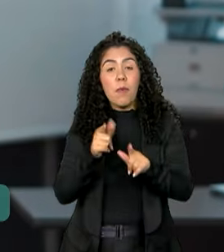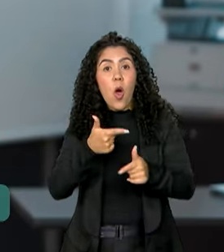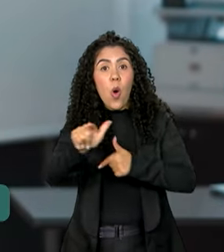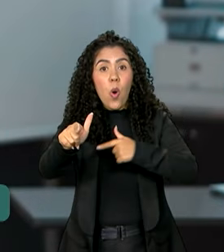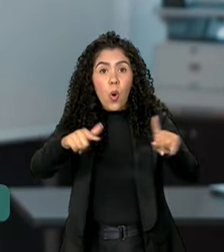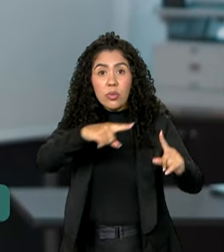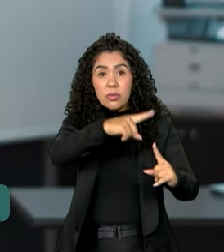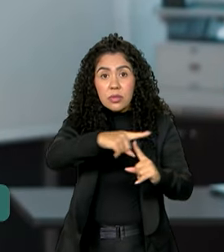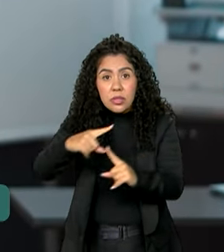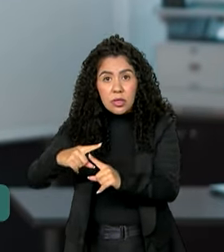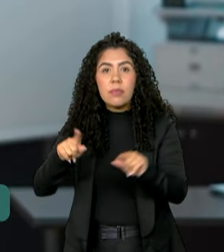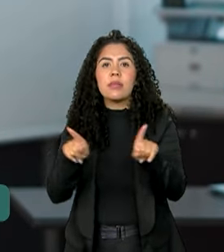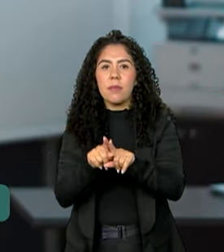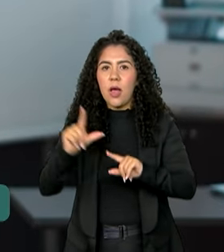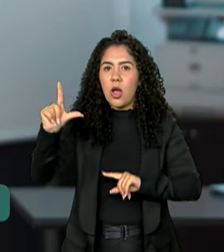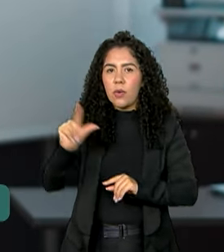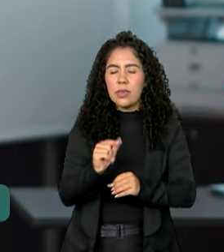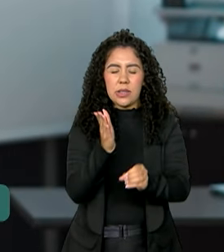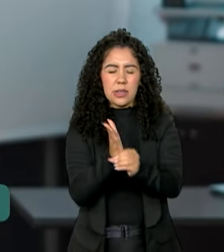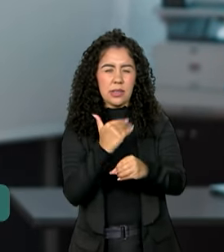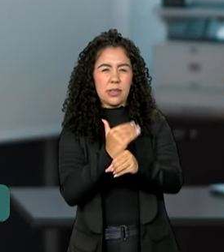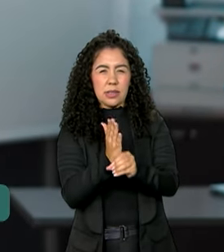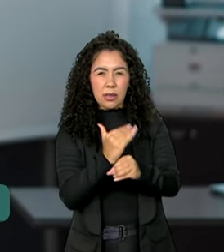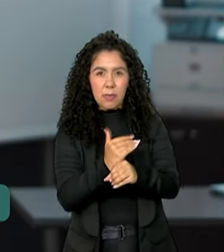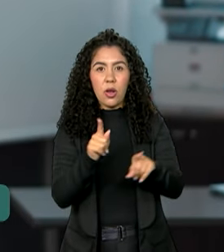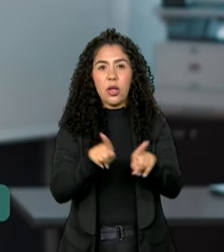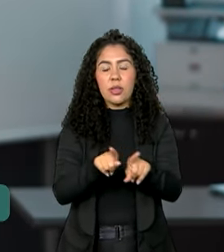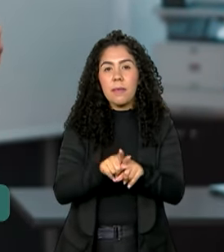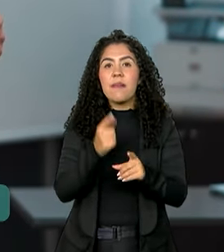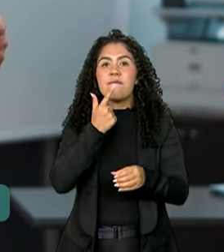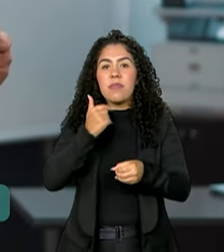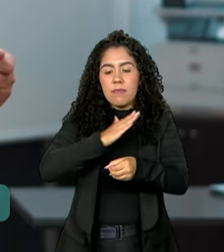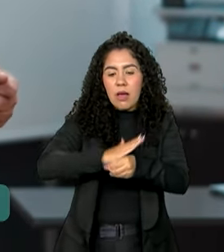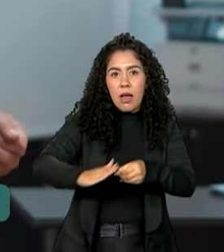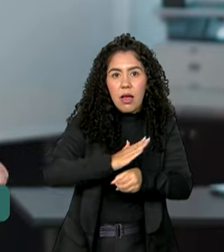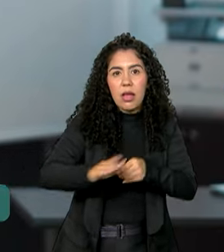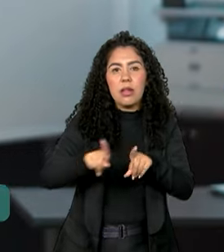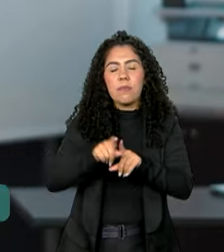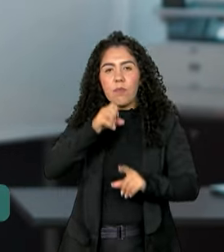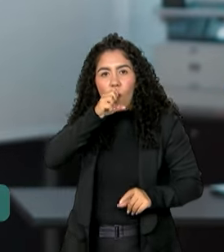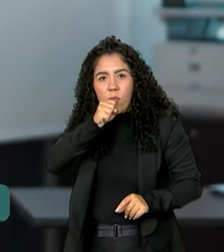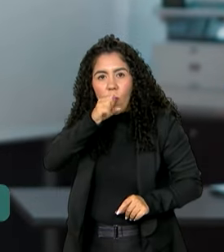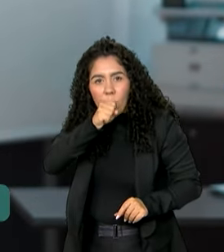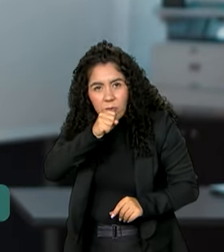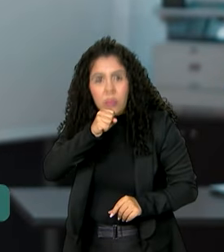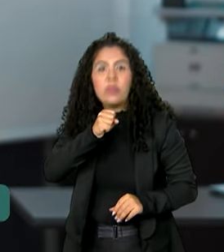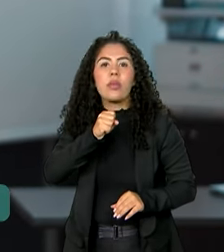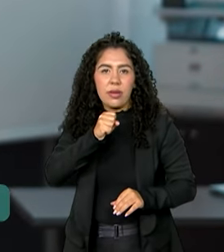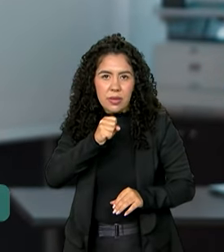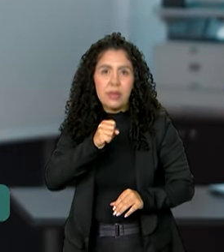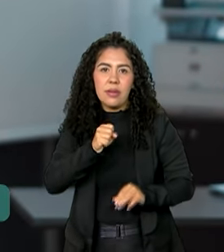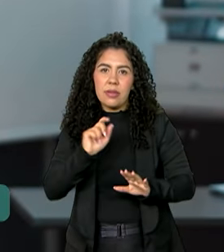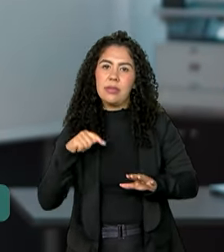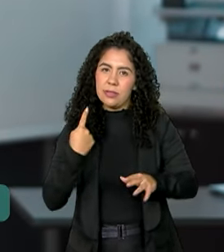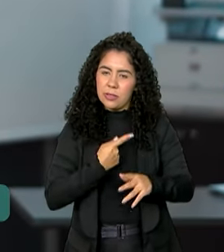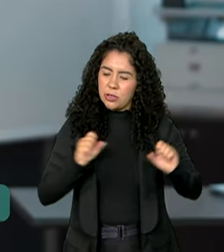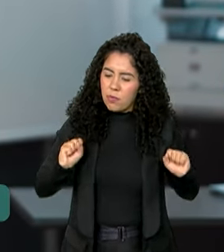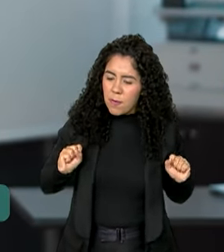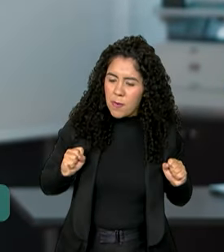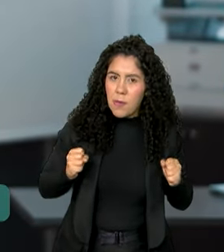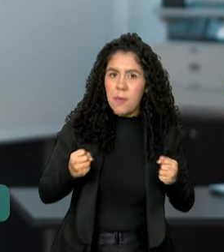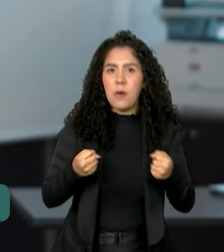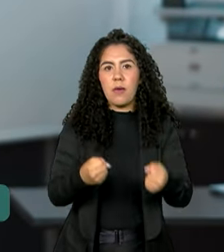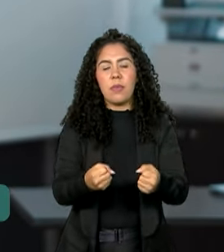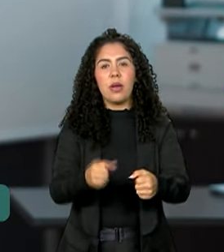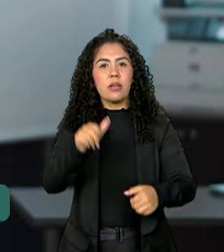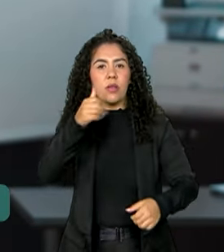também caiu preço, está a cebola, o tomate e a laranja. Nós vamos contando, dessa forma, com o esforço do homem e